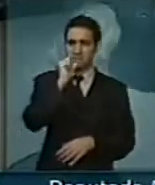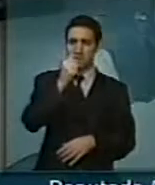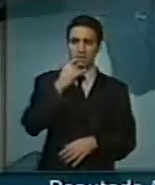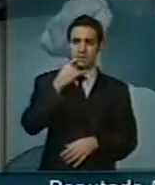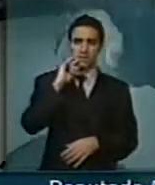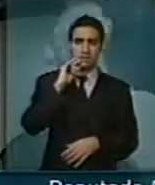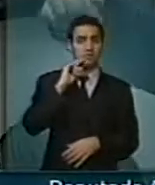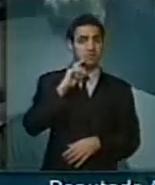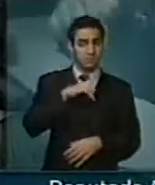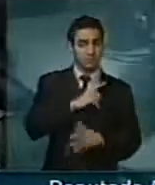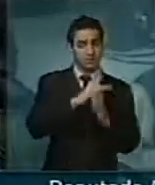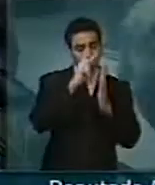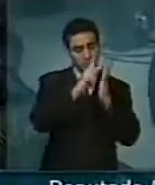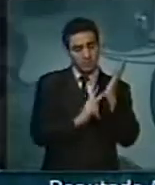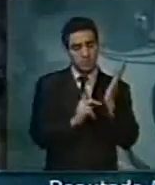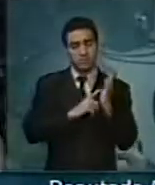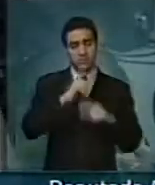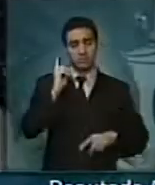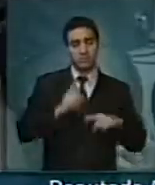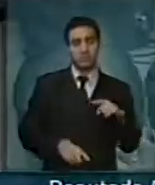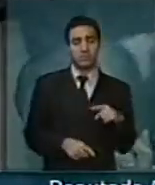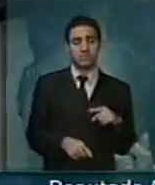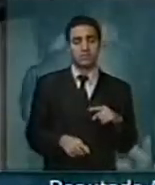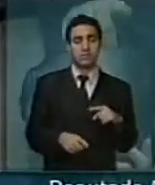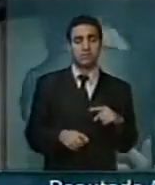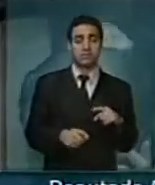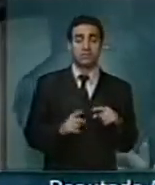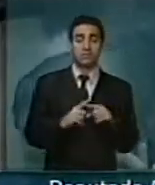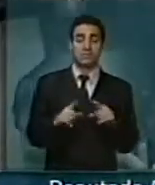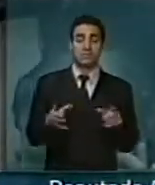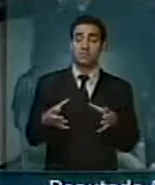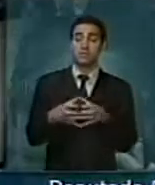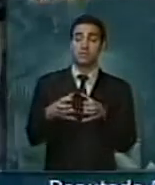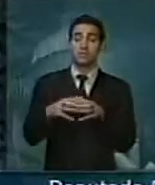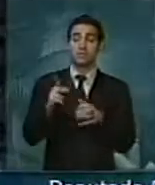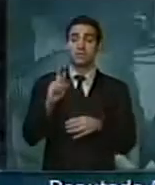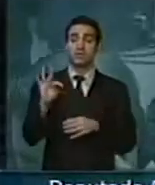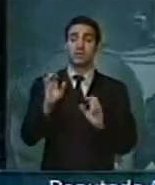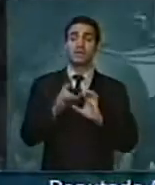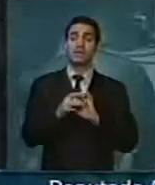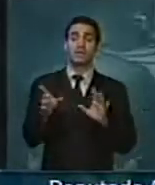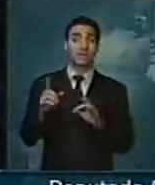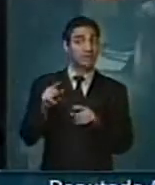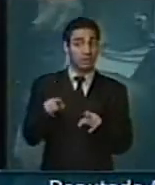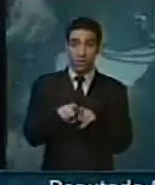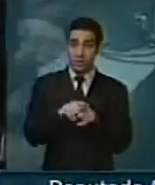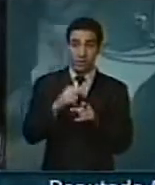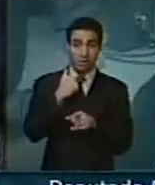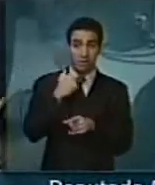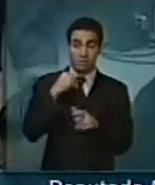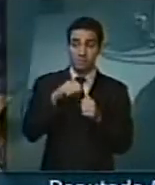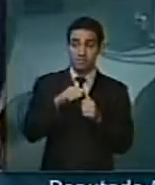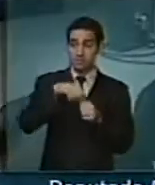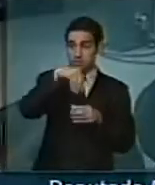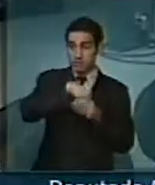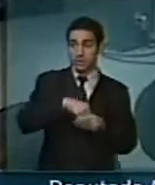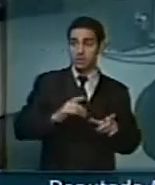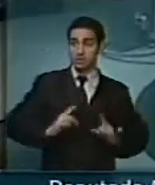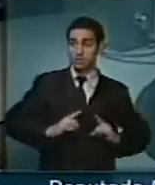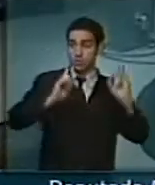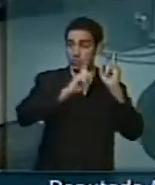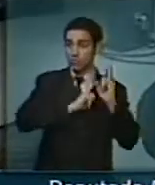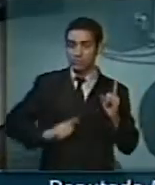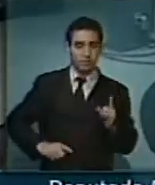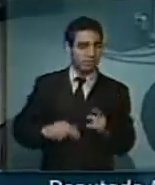para coibir de nossos companheiros do PT, consumo de álcool em repartição pública, em estádio de futebol.